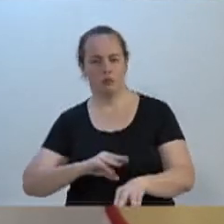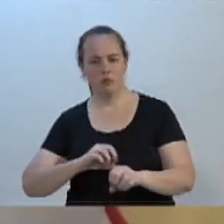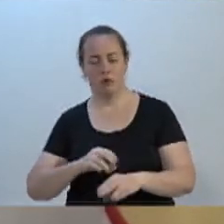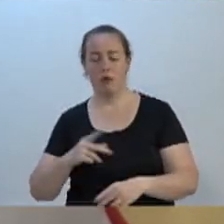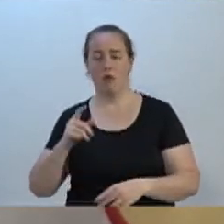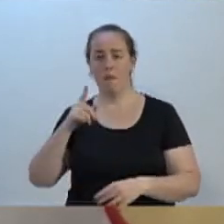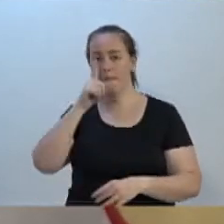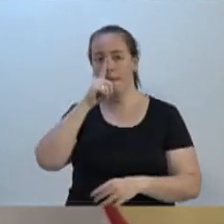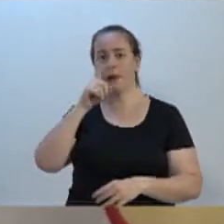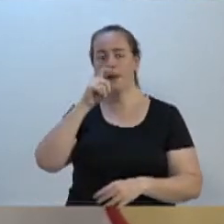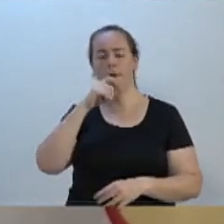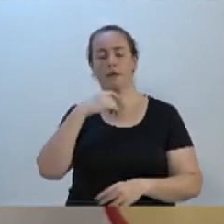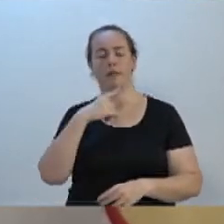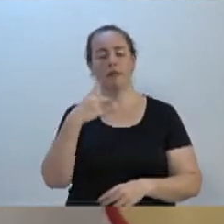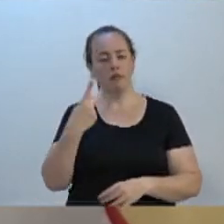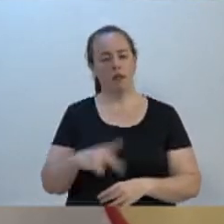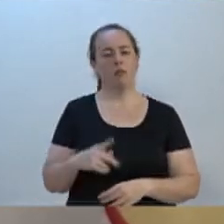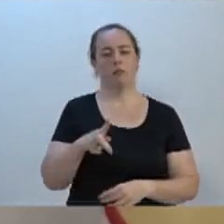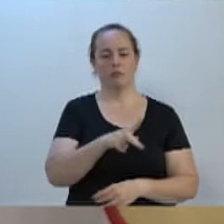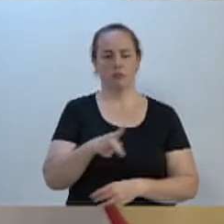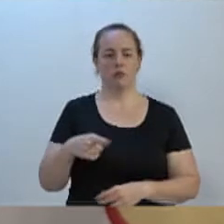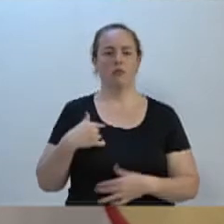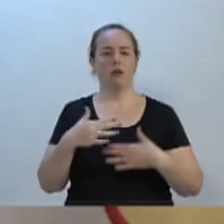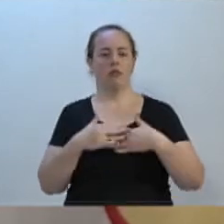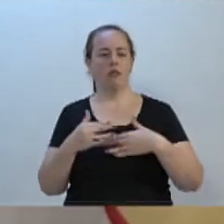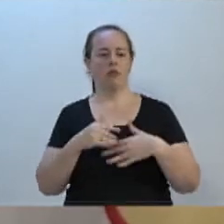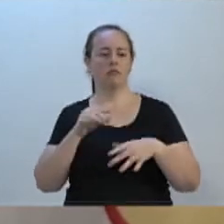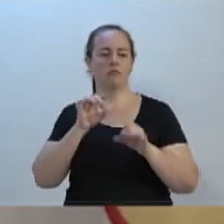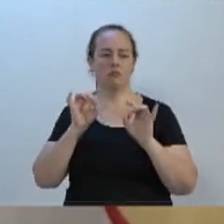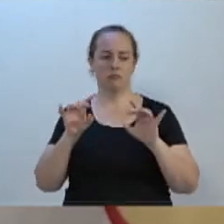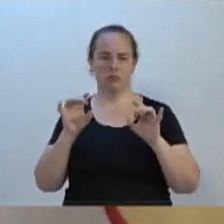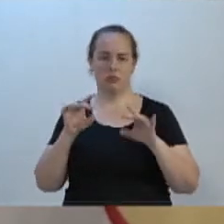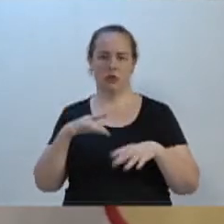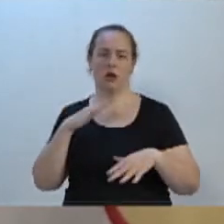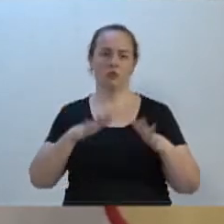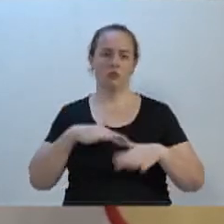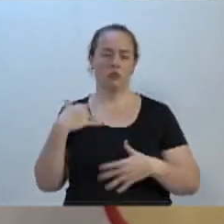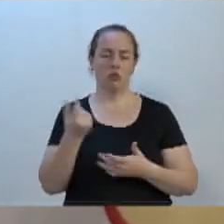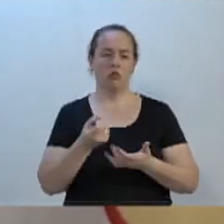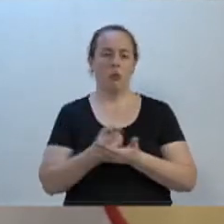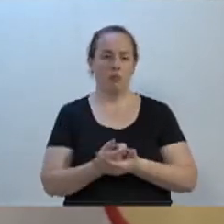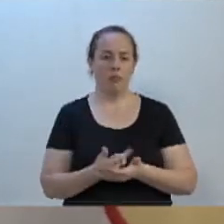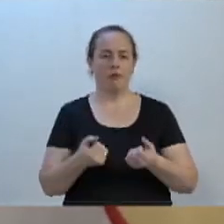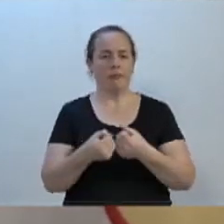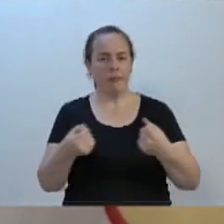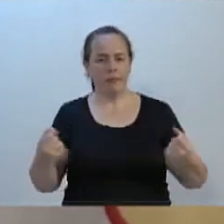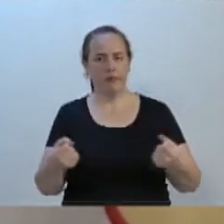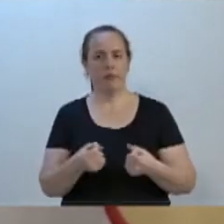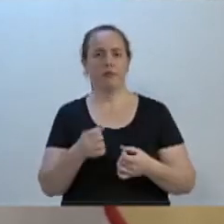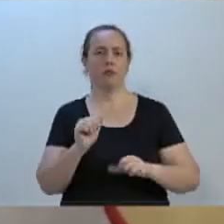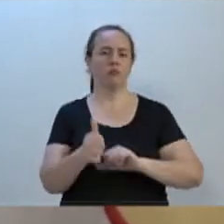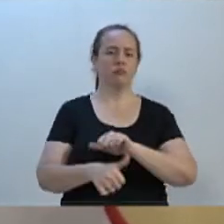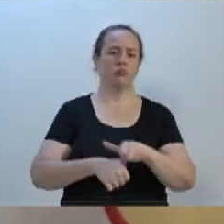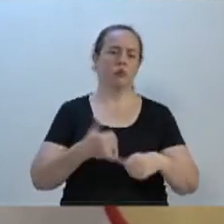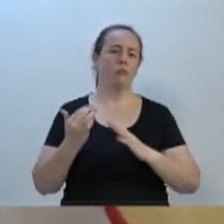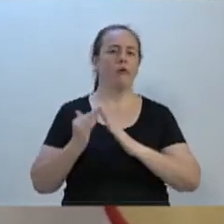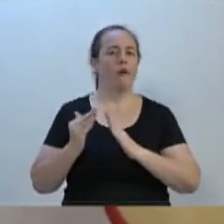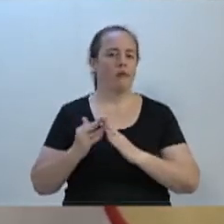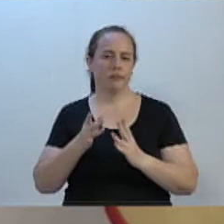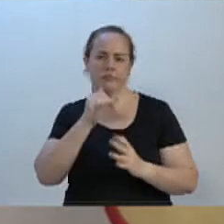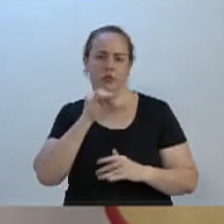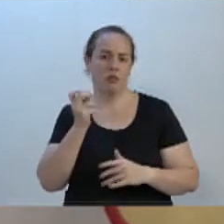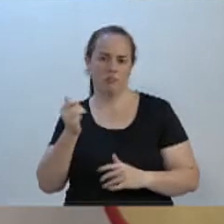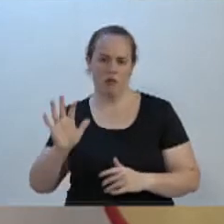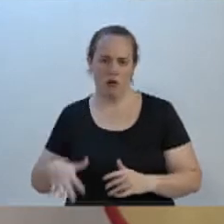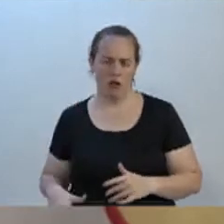professora, ele tem um carinho muito especial, às vezes a gente quer comprar cortinas, renovar as cortinas de uma casa, já não é